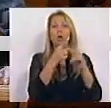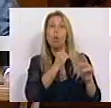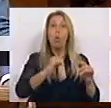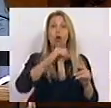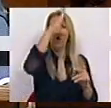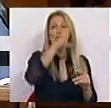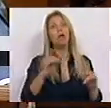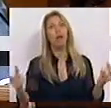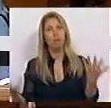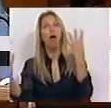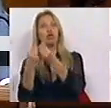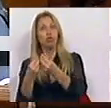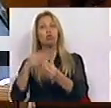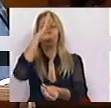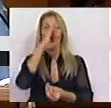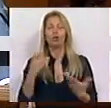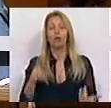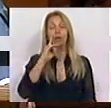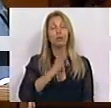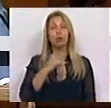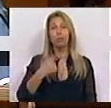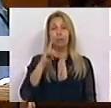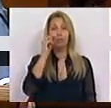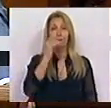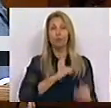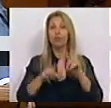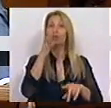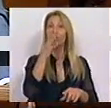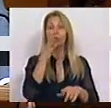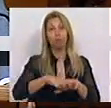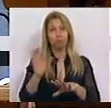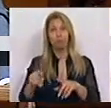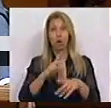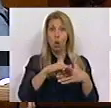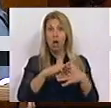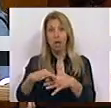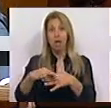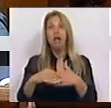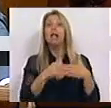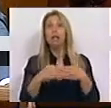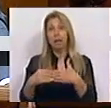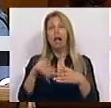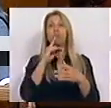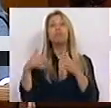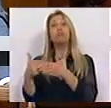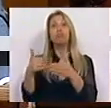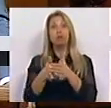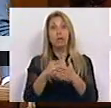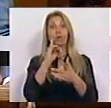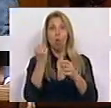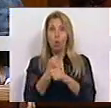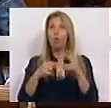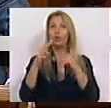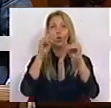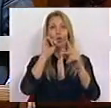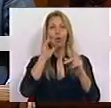Sra. Presidente, Sras. e Srs. Deputados, é para liderar este processo de reconstrução e requalificação nacional que o PS